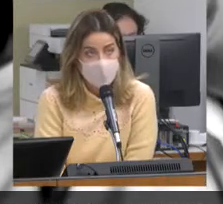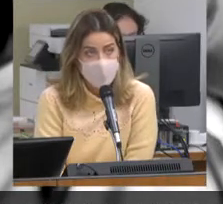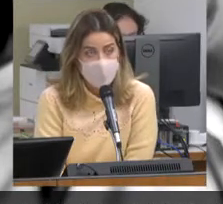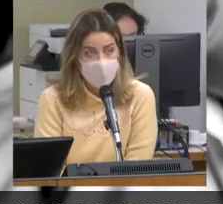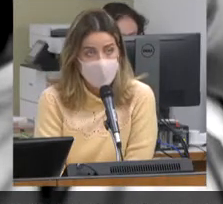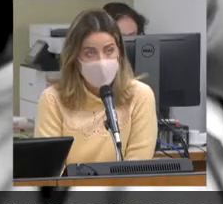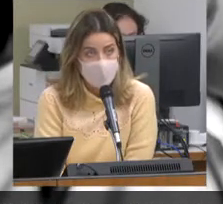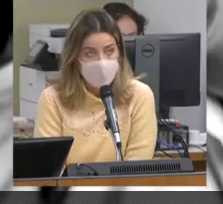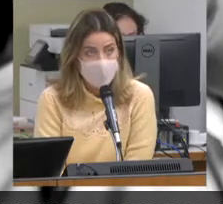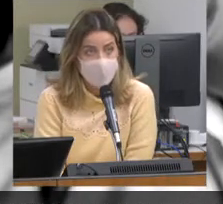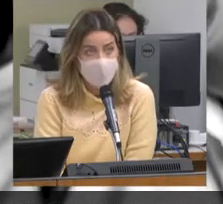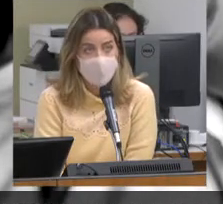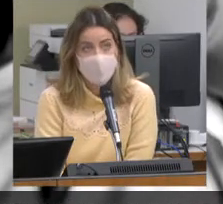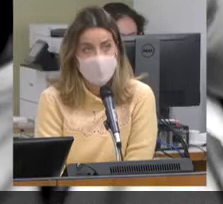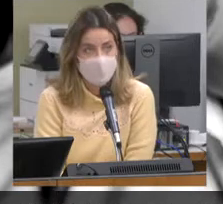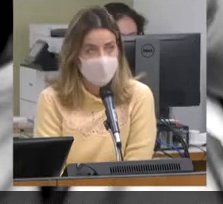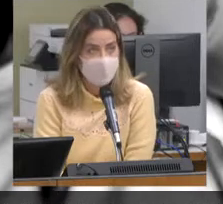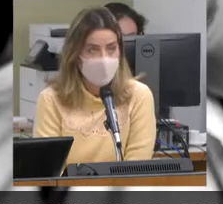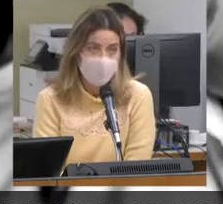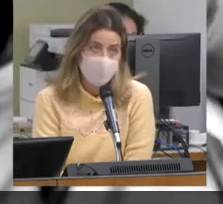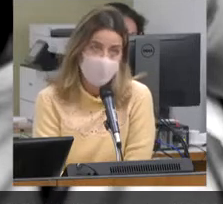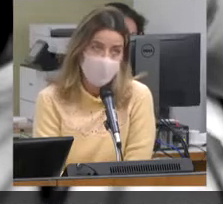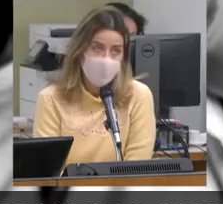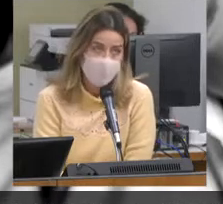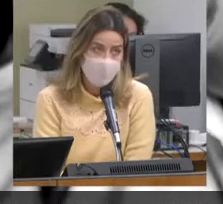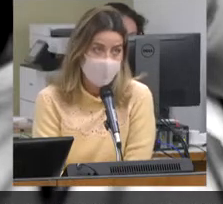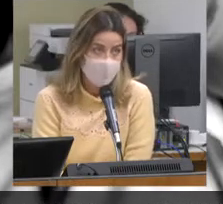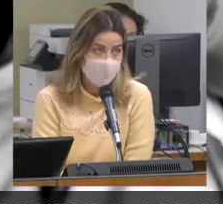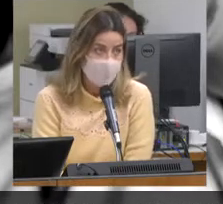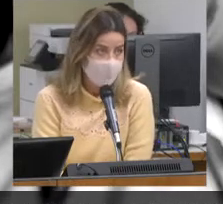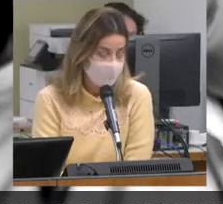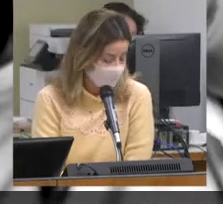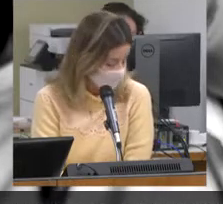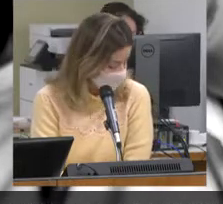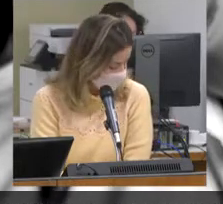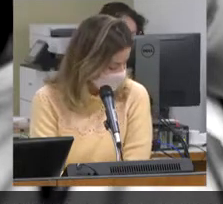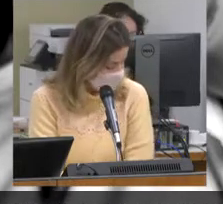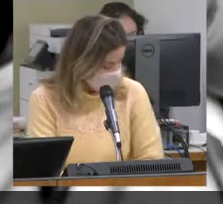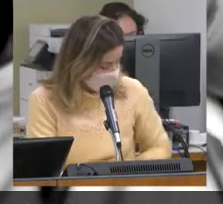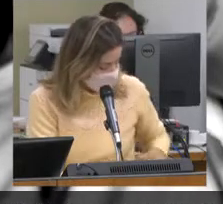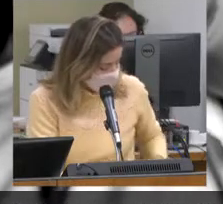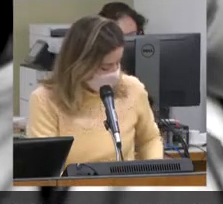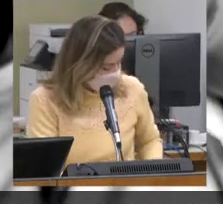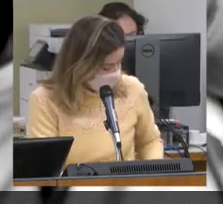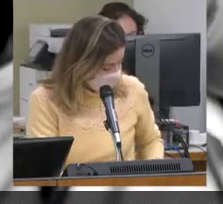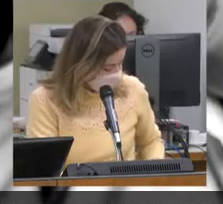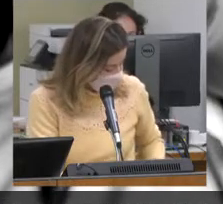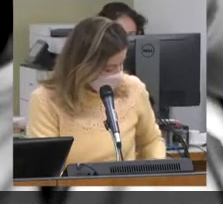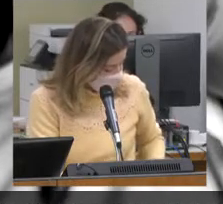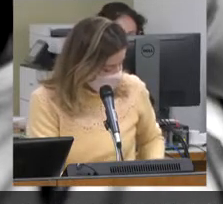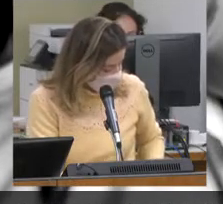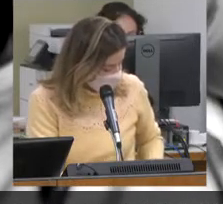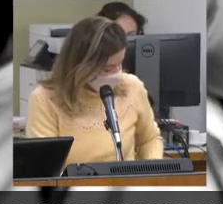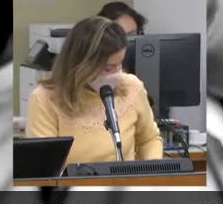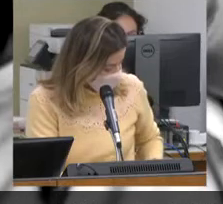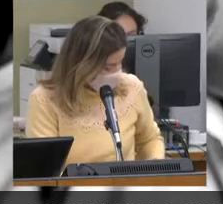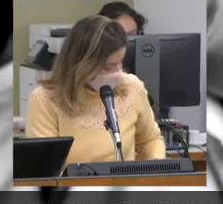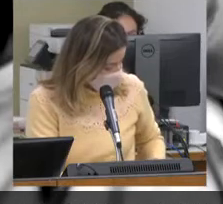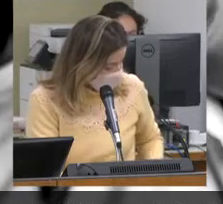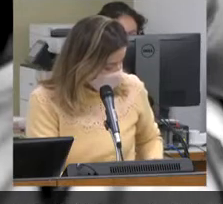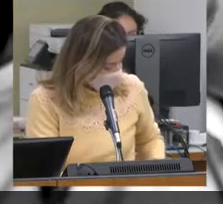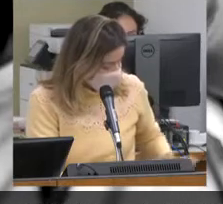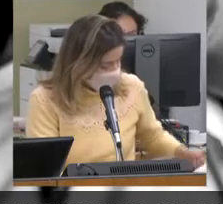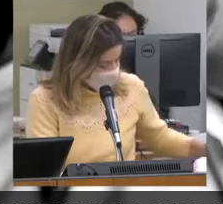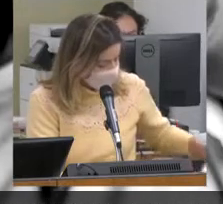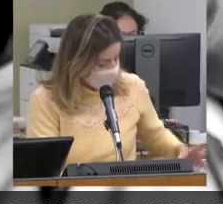tendência a se manter o mesmo número, ou até um pouquinho maior que o número do ano passado. Esses dados foram